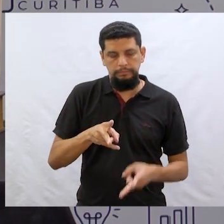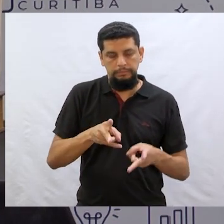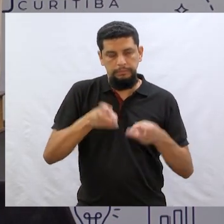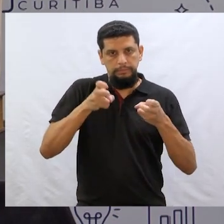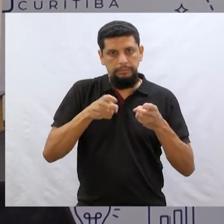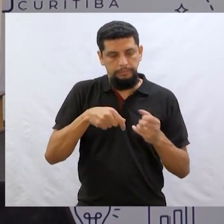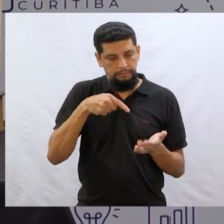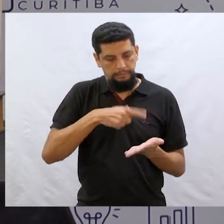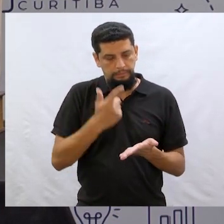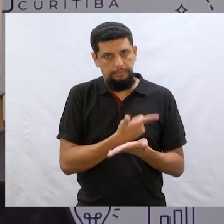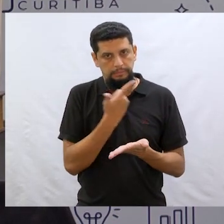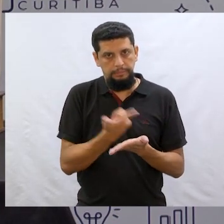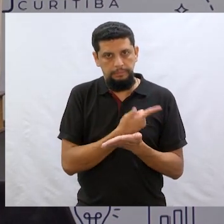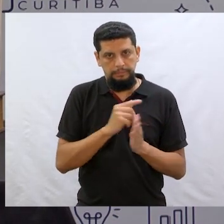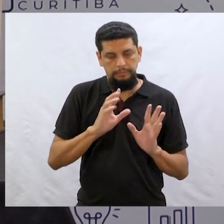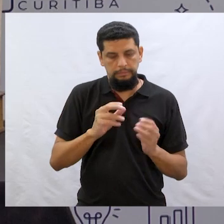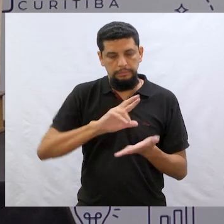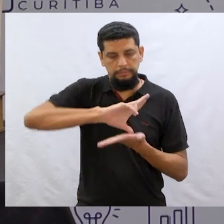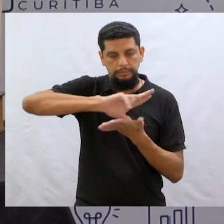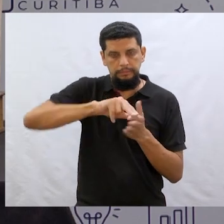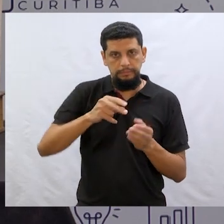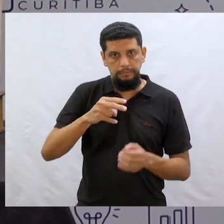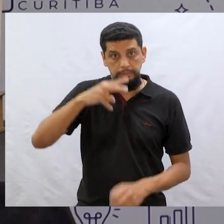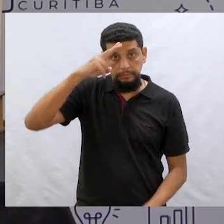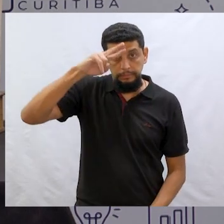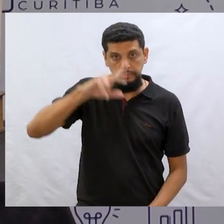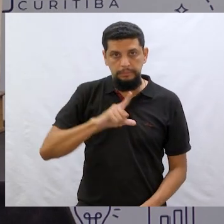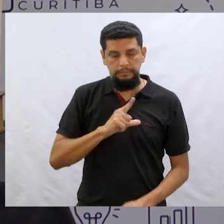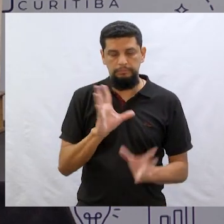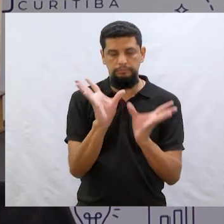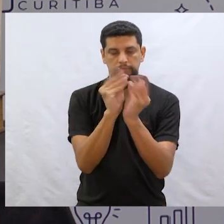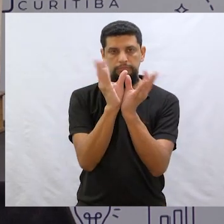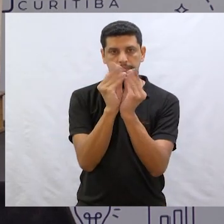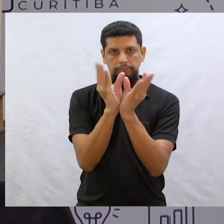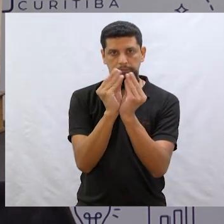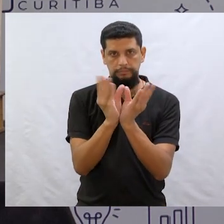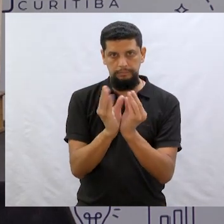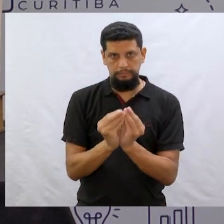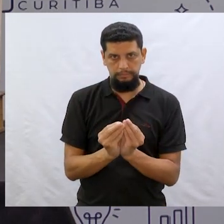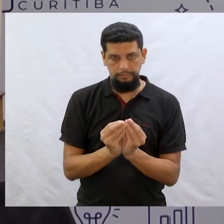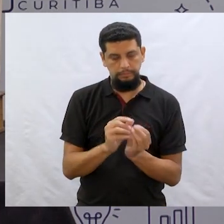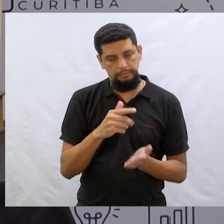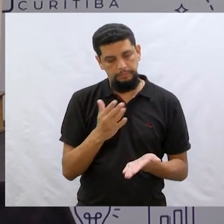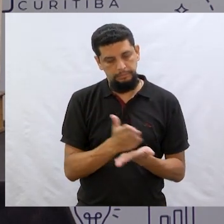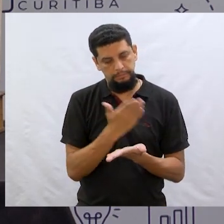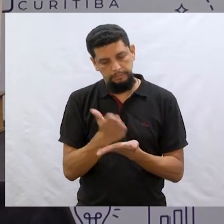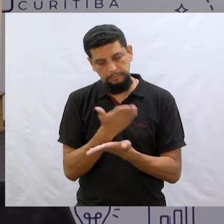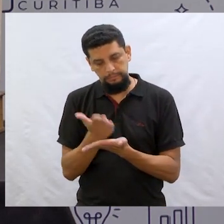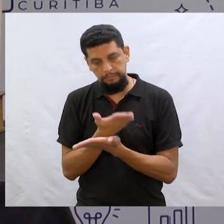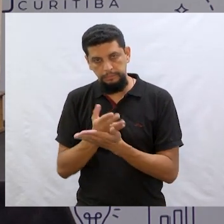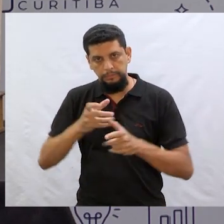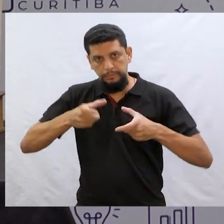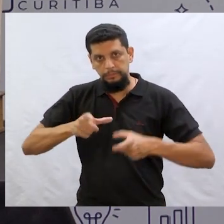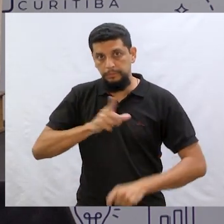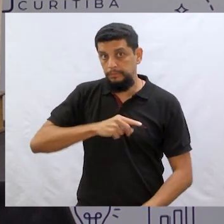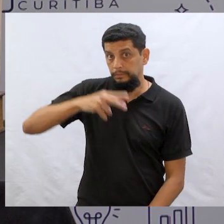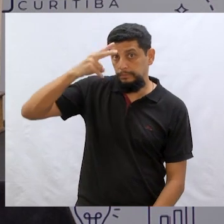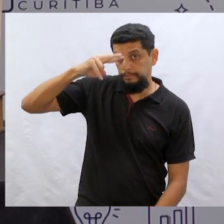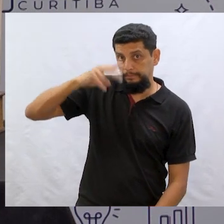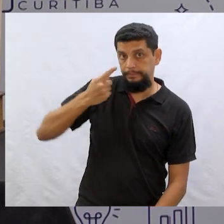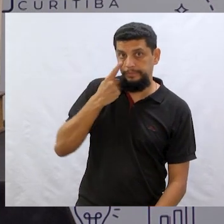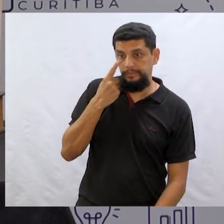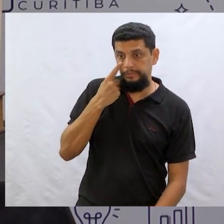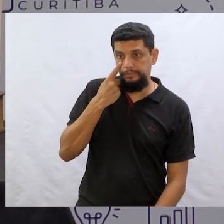perceber que nesses livros que reúnem muitas histórias tem um sumário mostrando para a gente em cada página onde está a história.